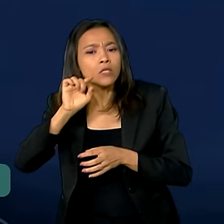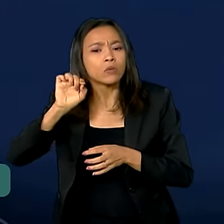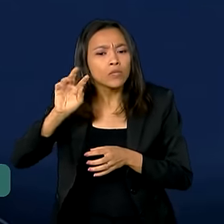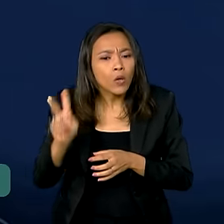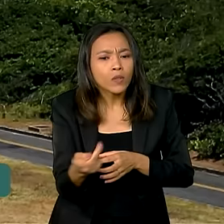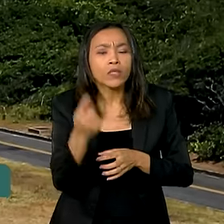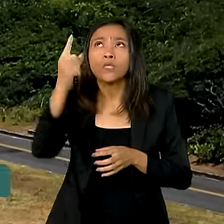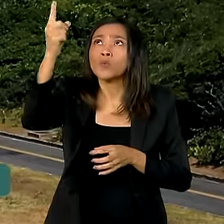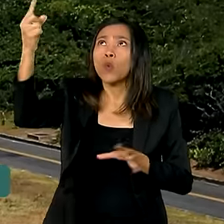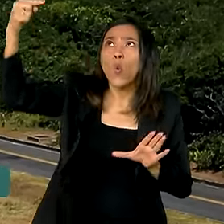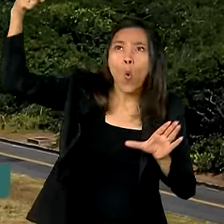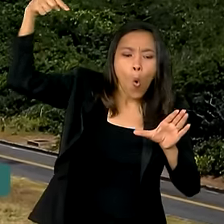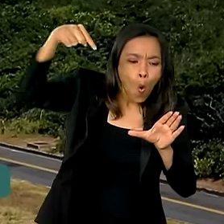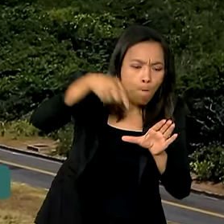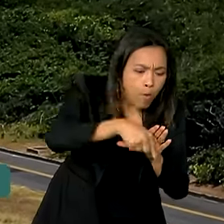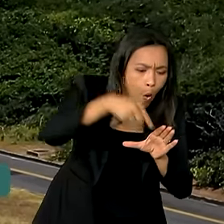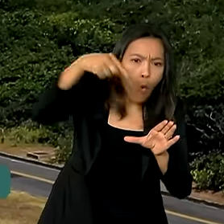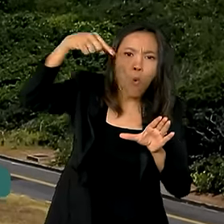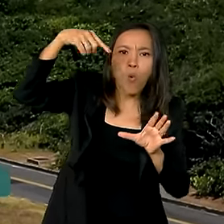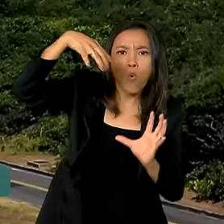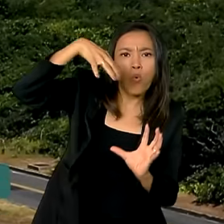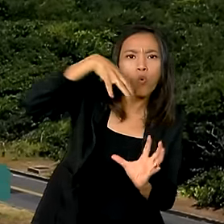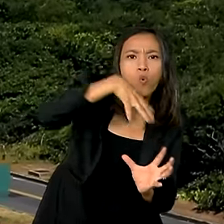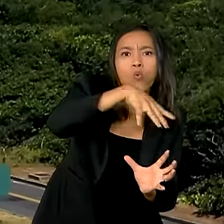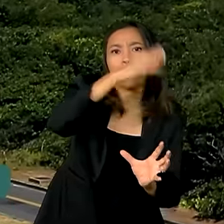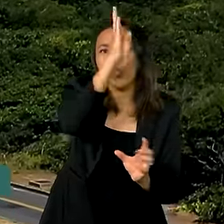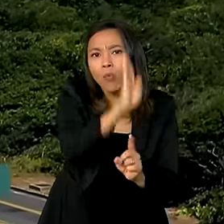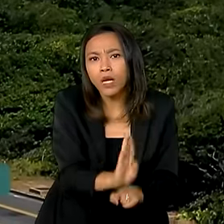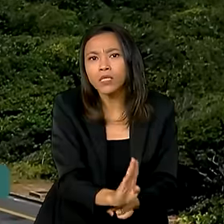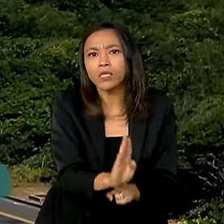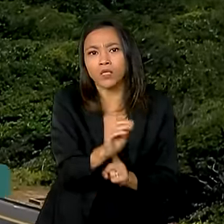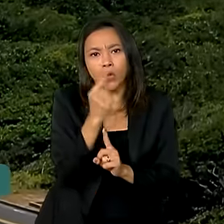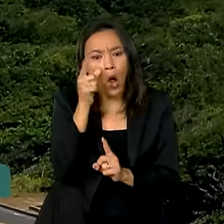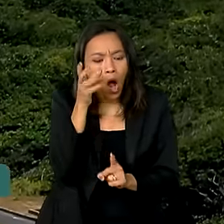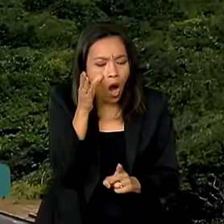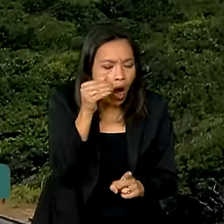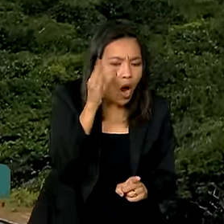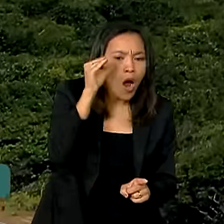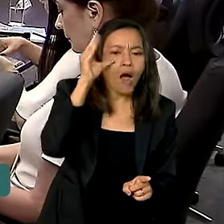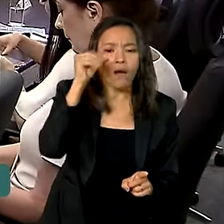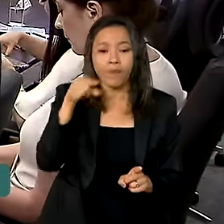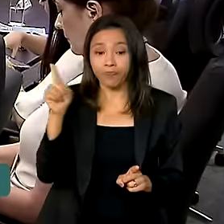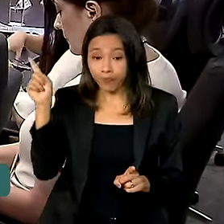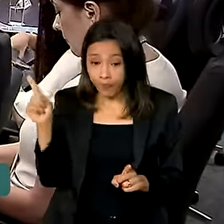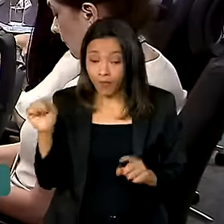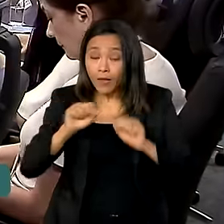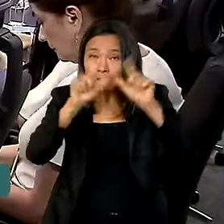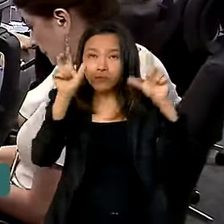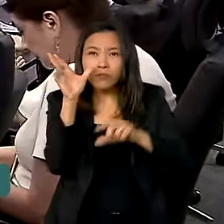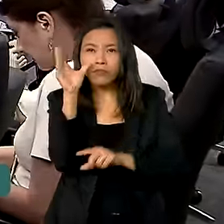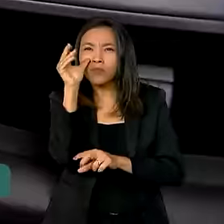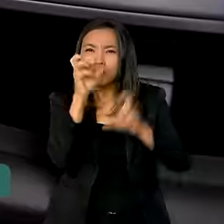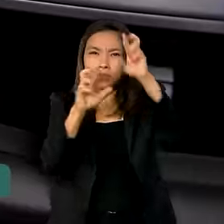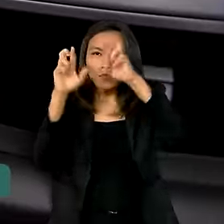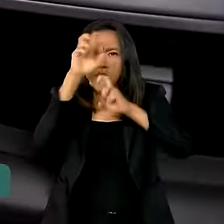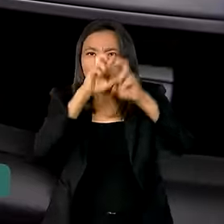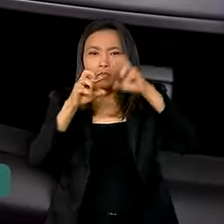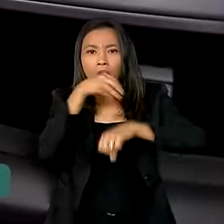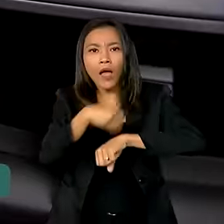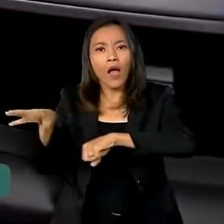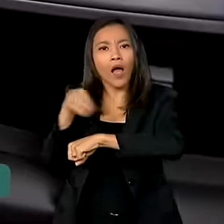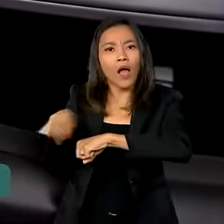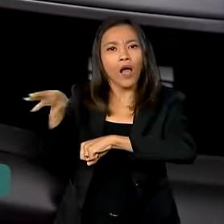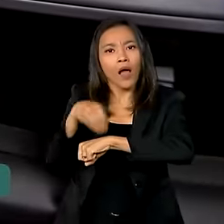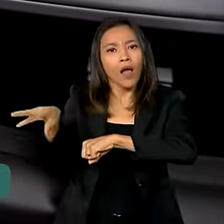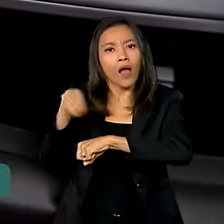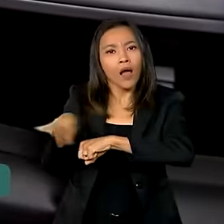do território brasileiro. O objetivo do Centro de Gerenciamento é prestar assessoria para as